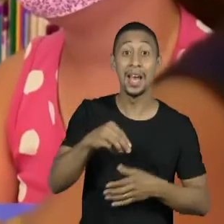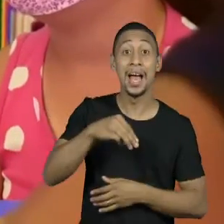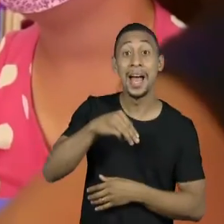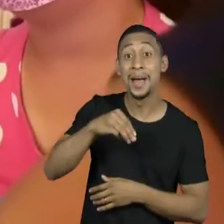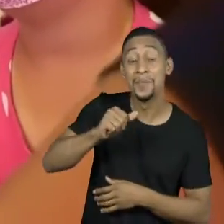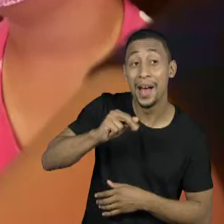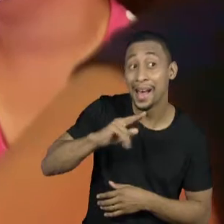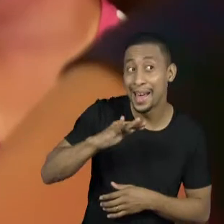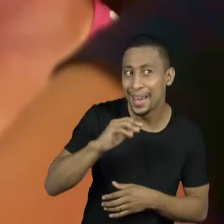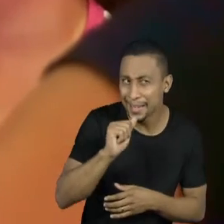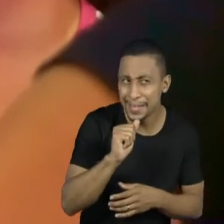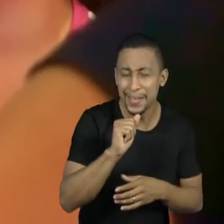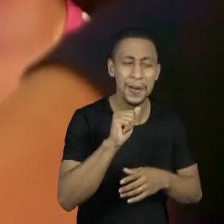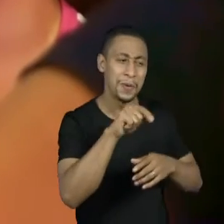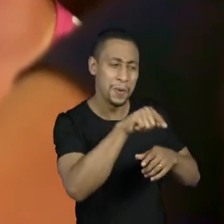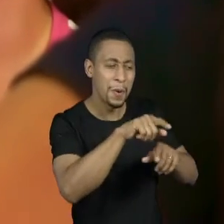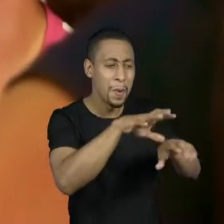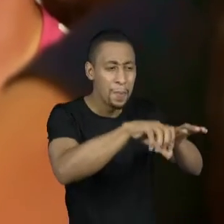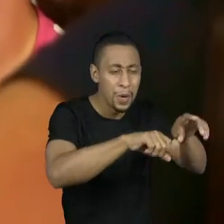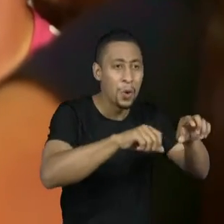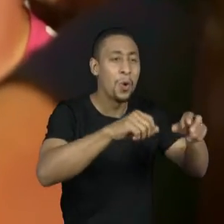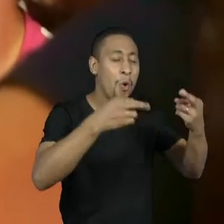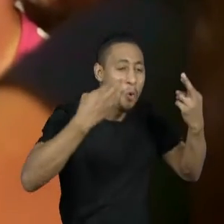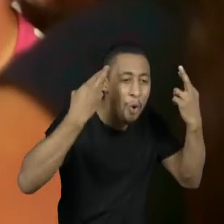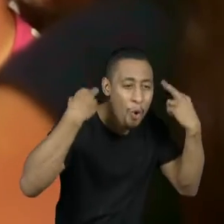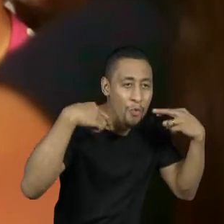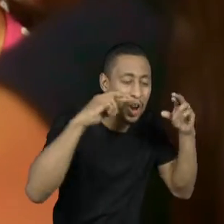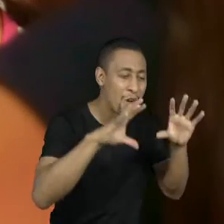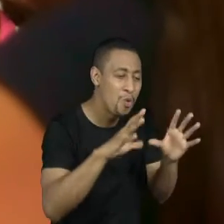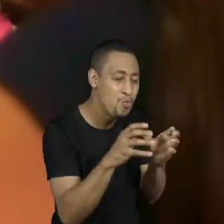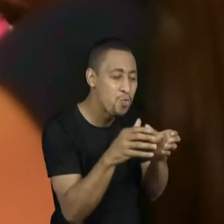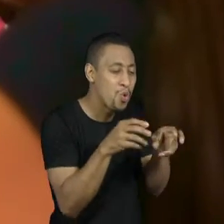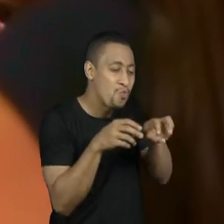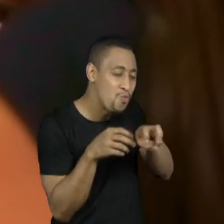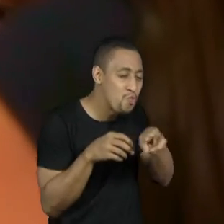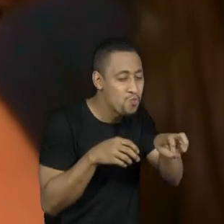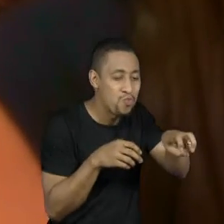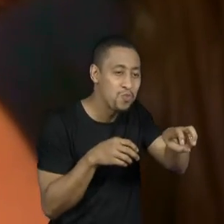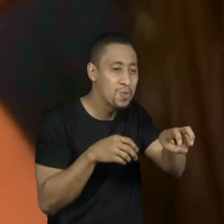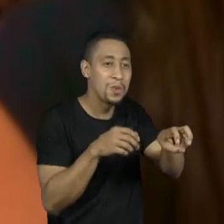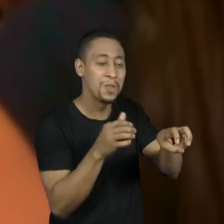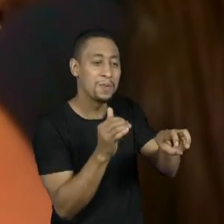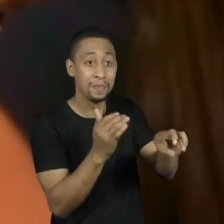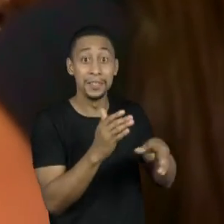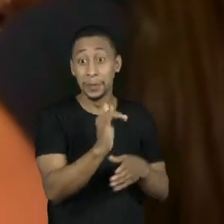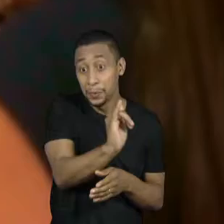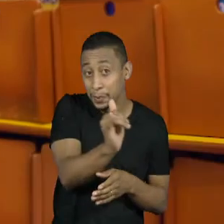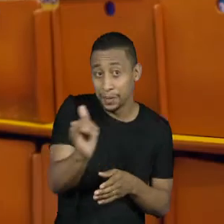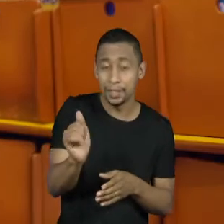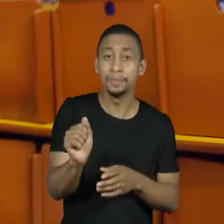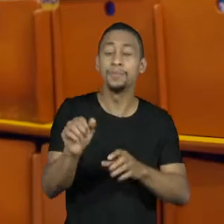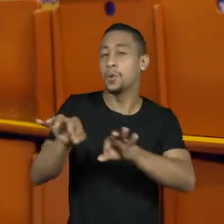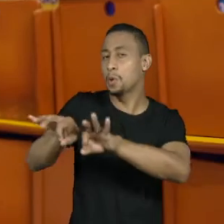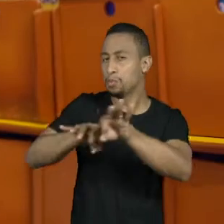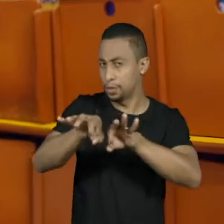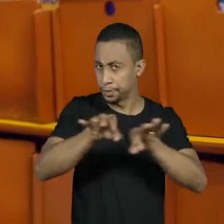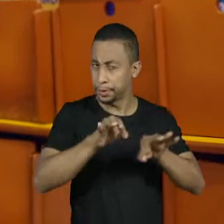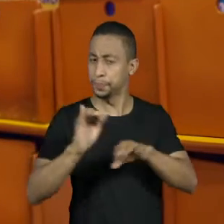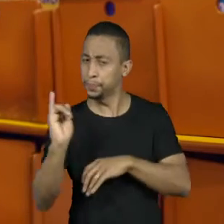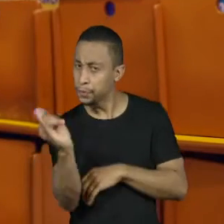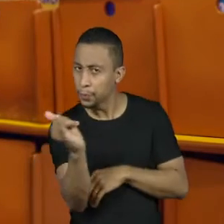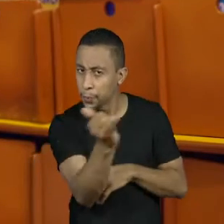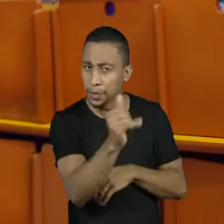ovelha. Uma ovelha muito especial. A abordagem do projeto Contando e Encantando é uma